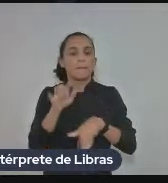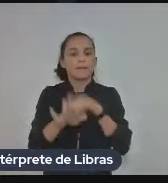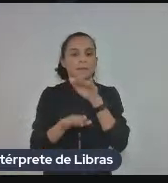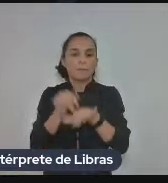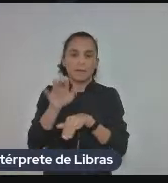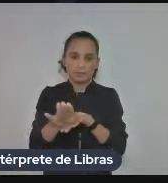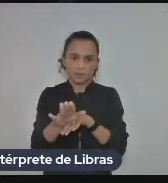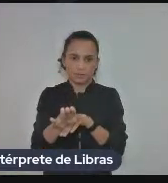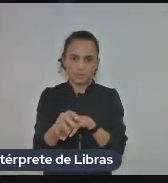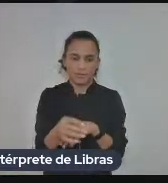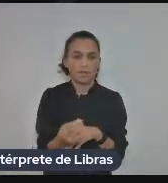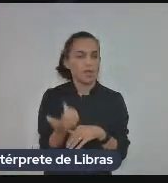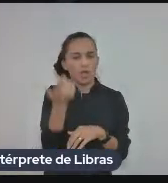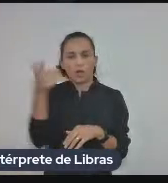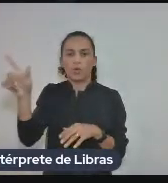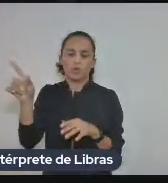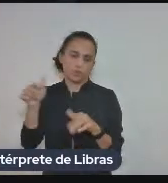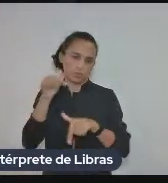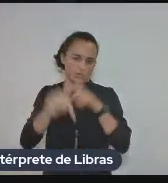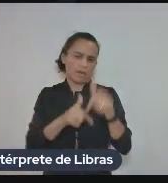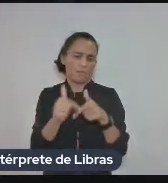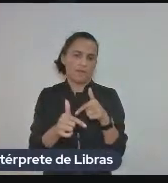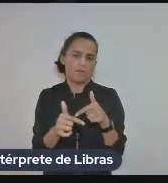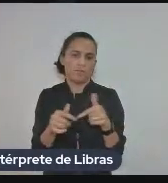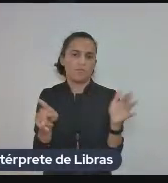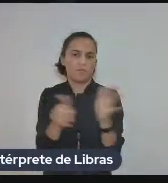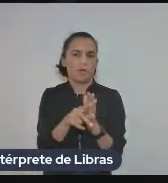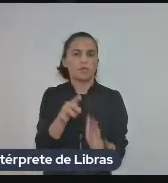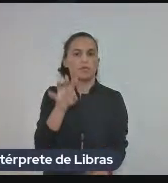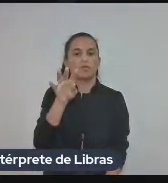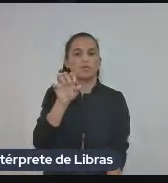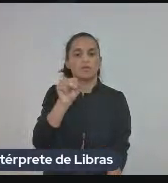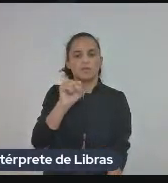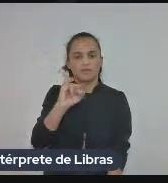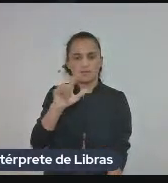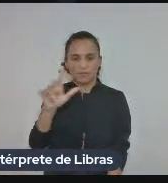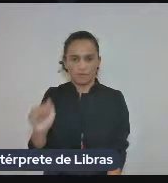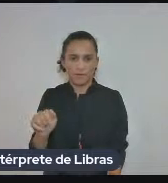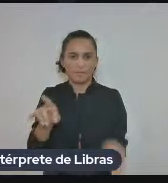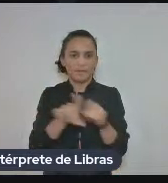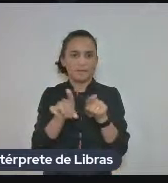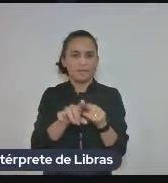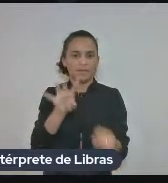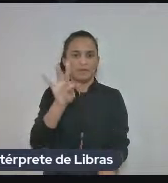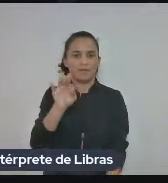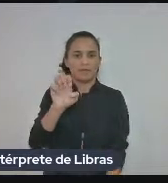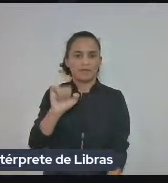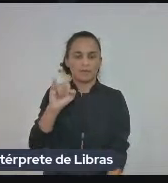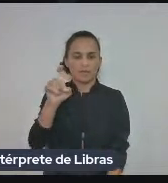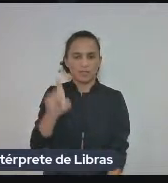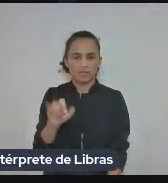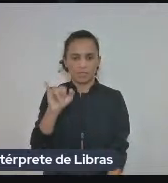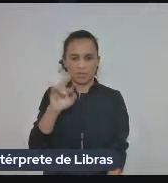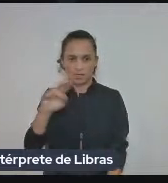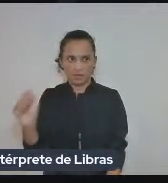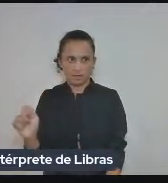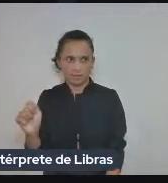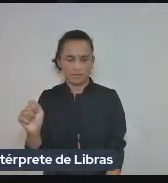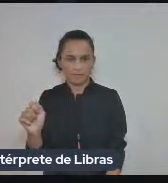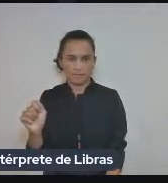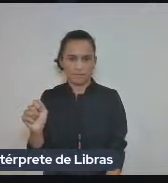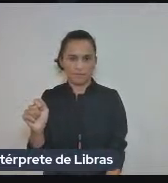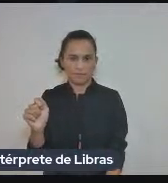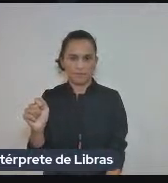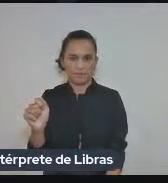outro trabalho de Silvia Teixeira que foi nesse trabalho que nós descobrimos essa maneira